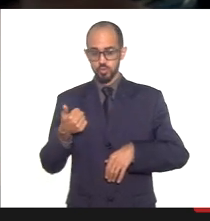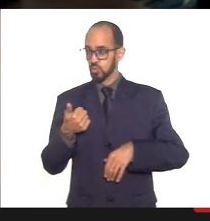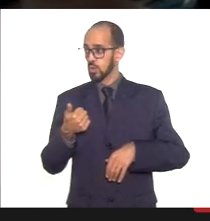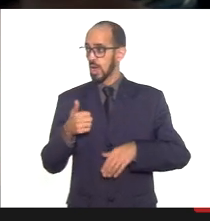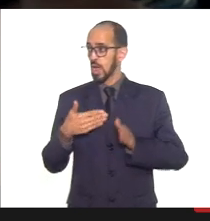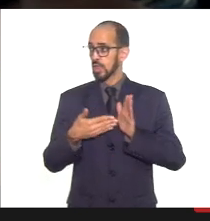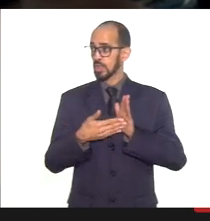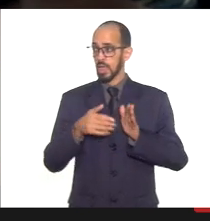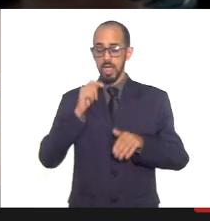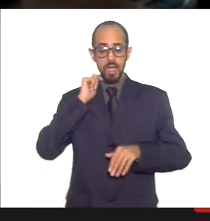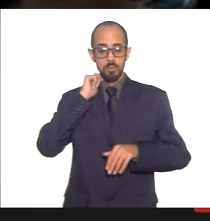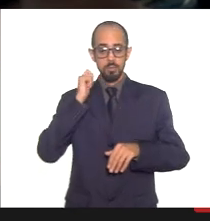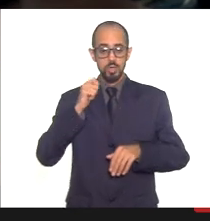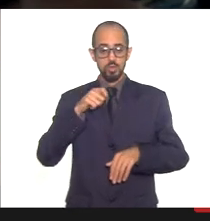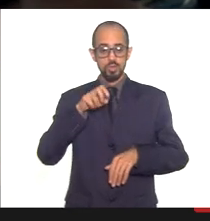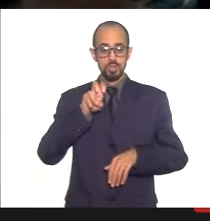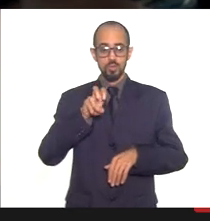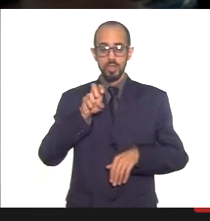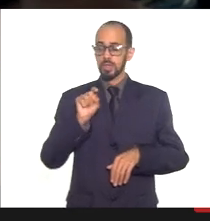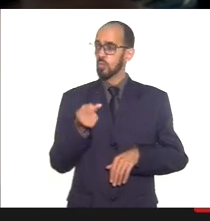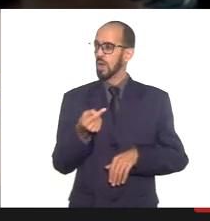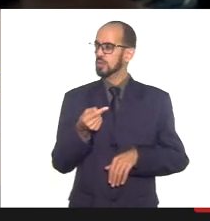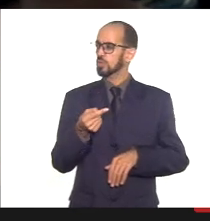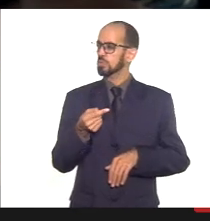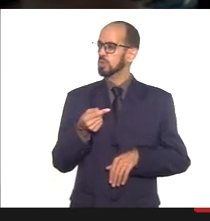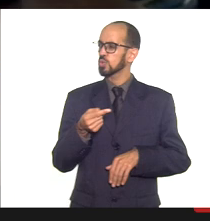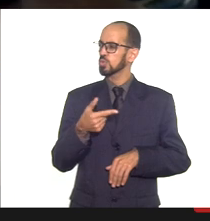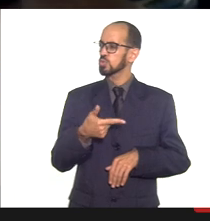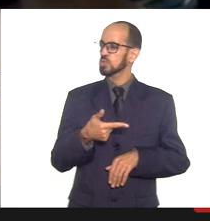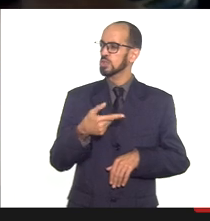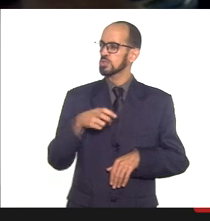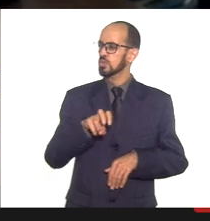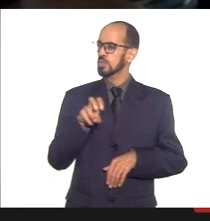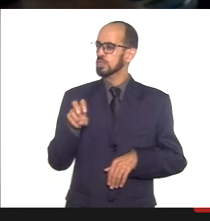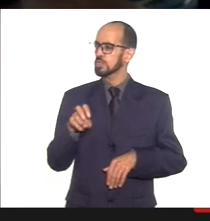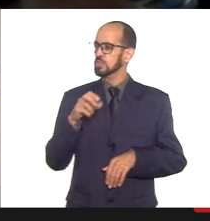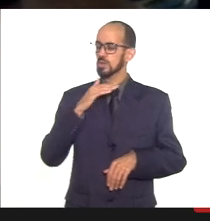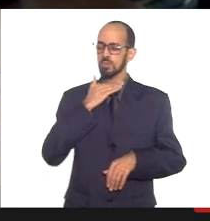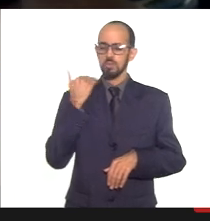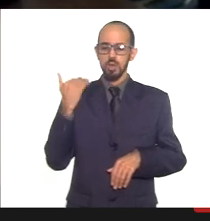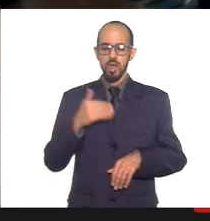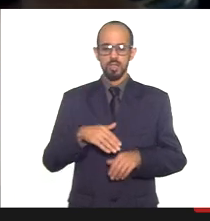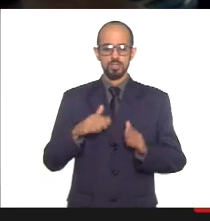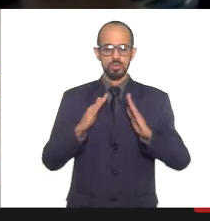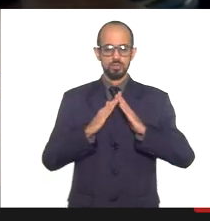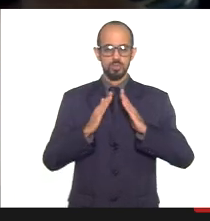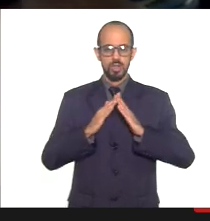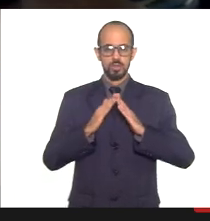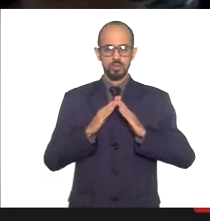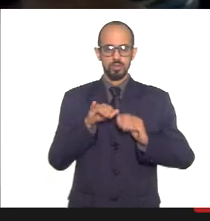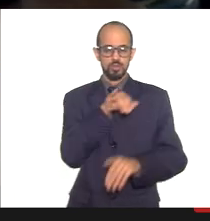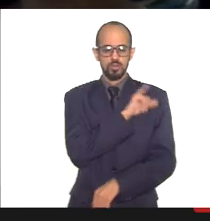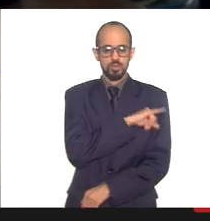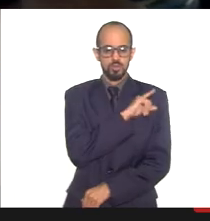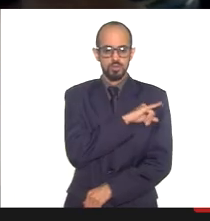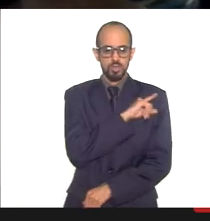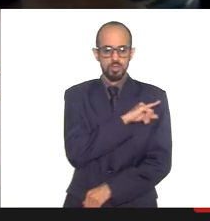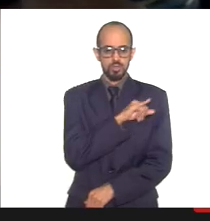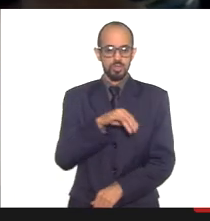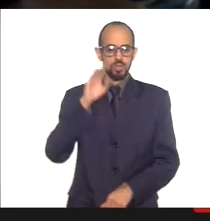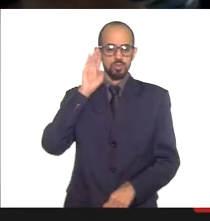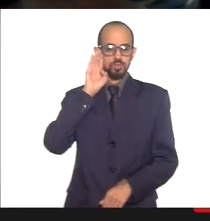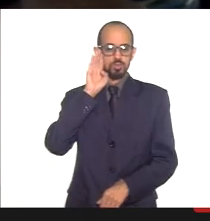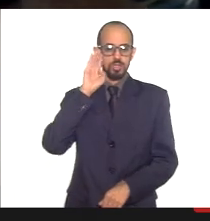abril, 54.265 óbitos de residentes do estado do Rio de Janeiro, tendo como principais